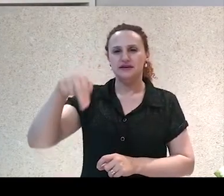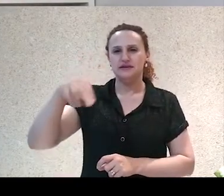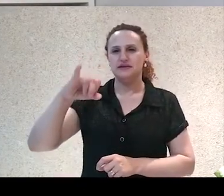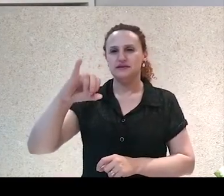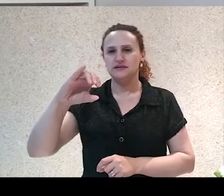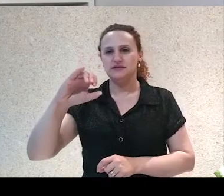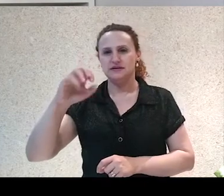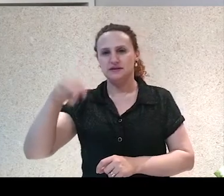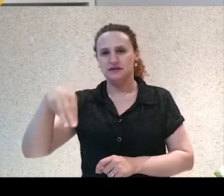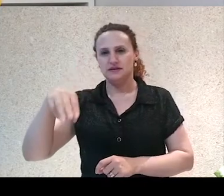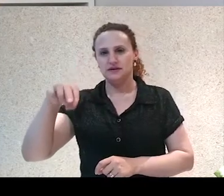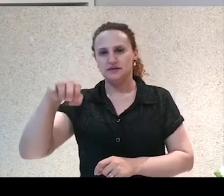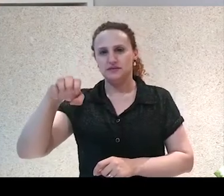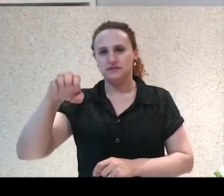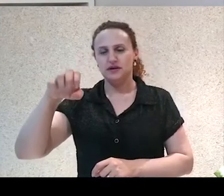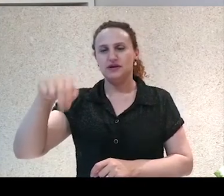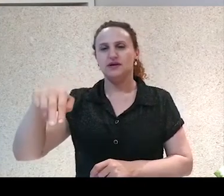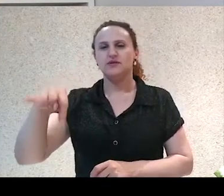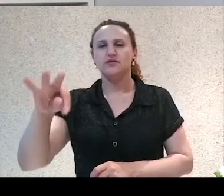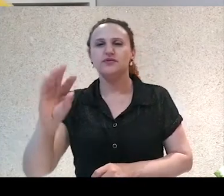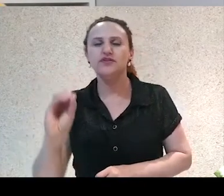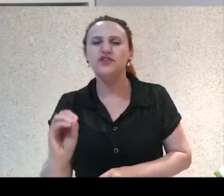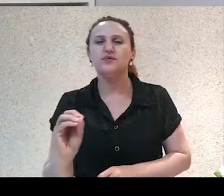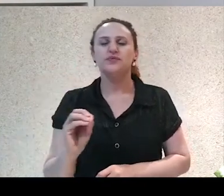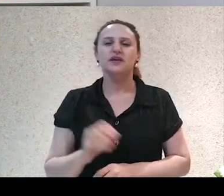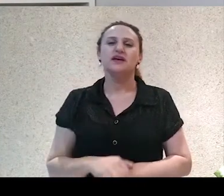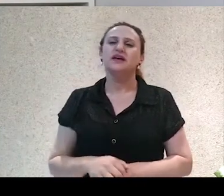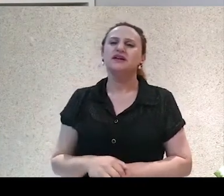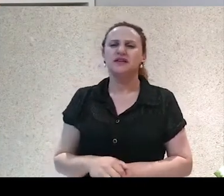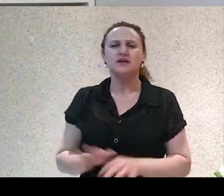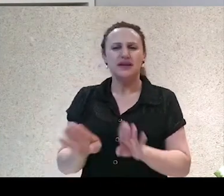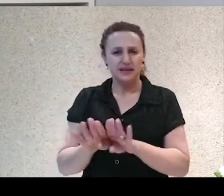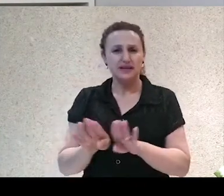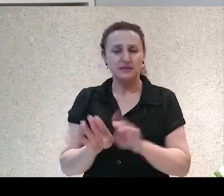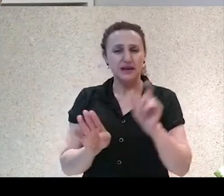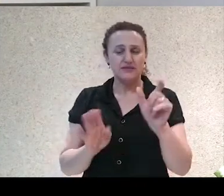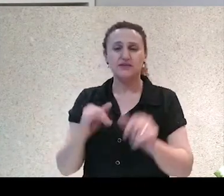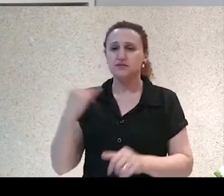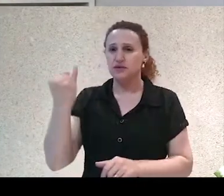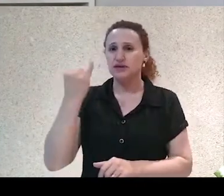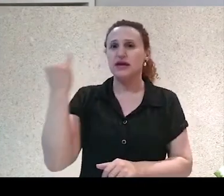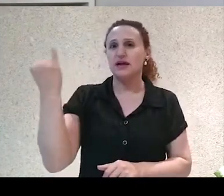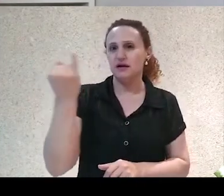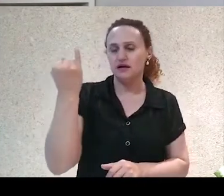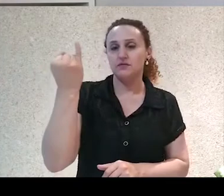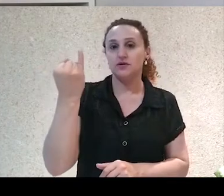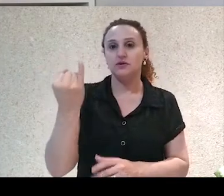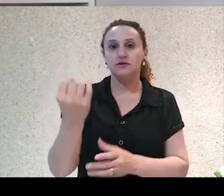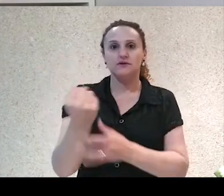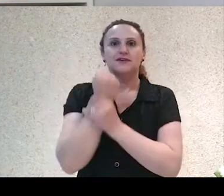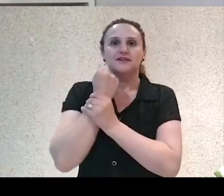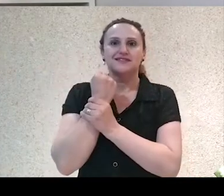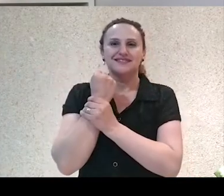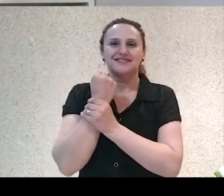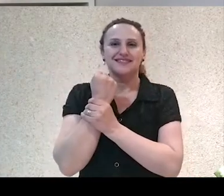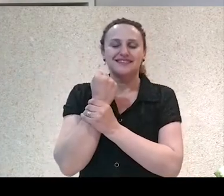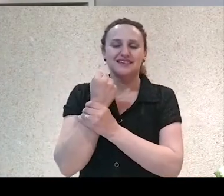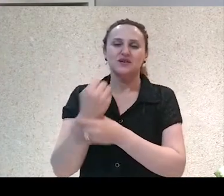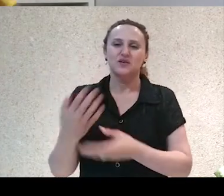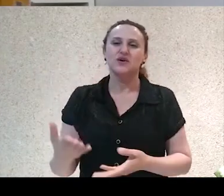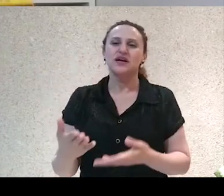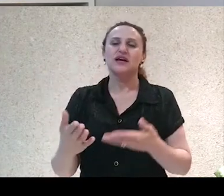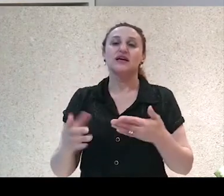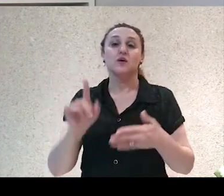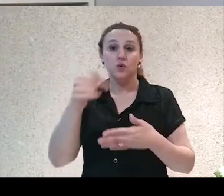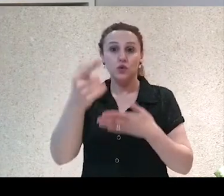lugar, amor ao lugar pro qual você vai, e as ilusões que podem advir daí. aqui nesse livro, No Seu Pescoço, da nigeriana